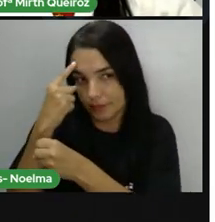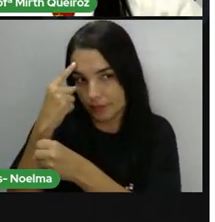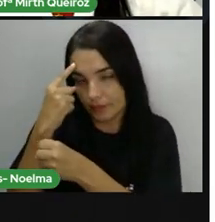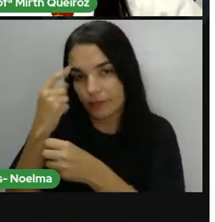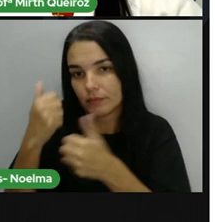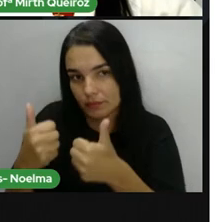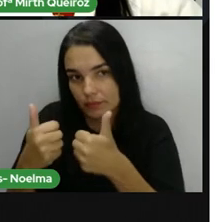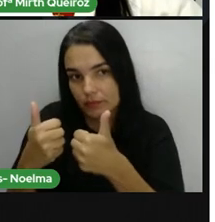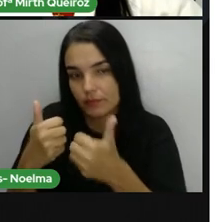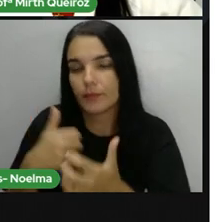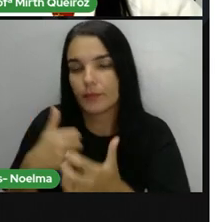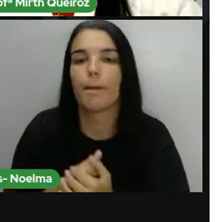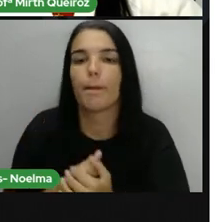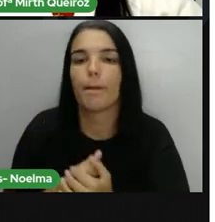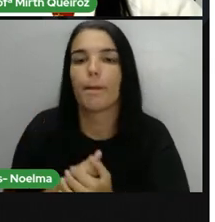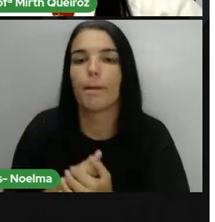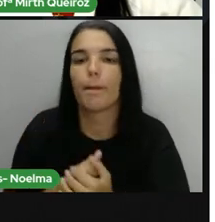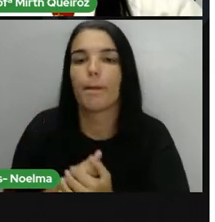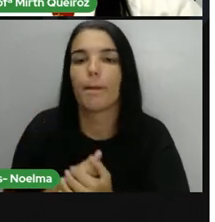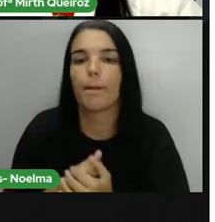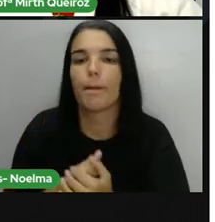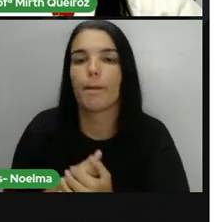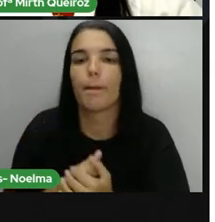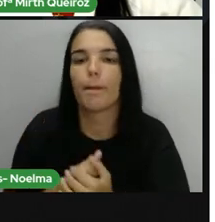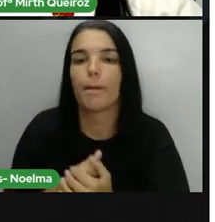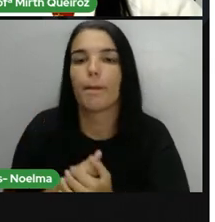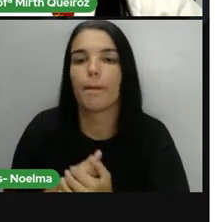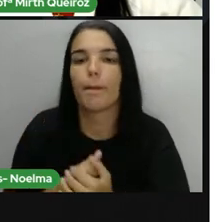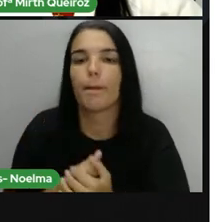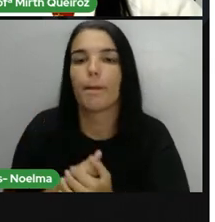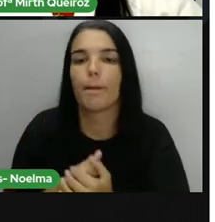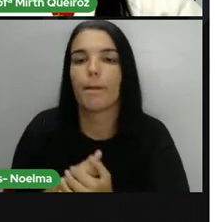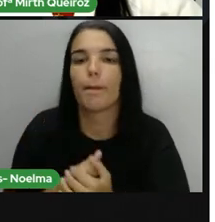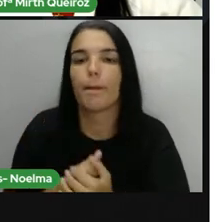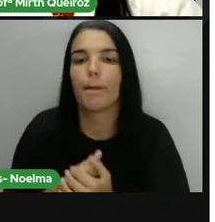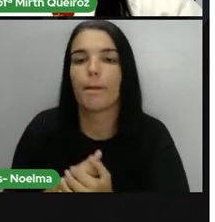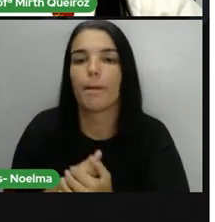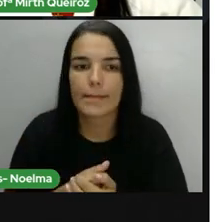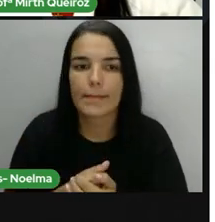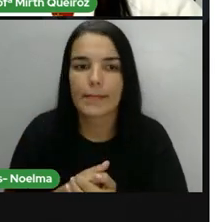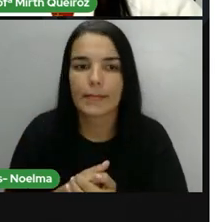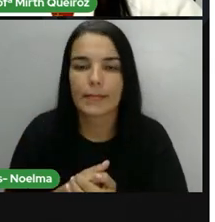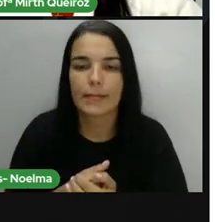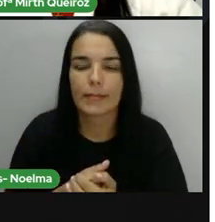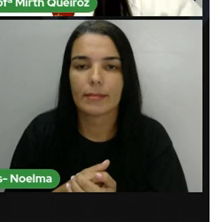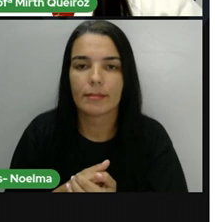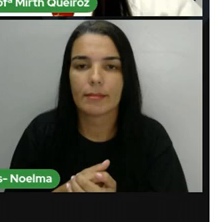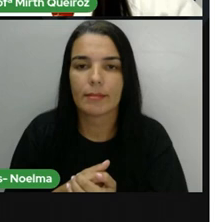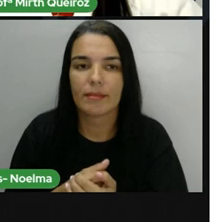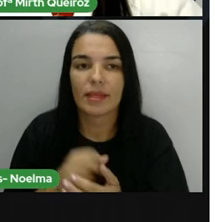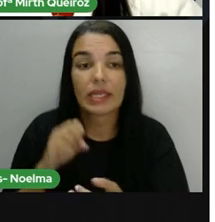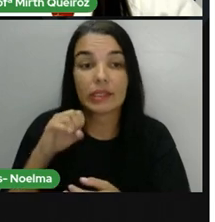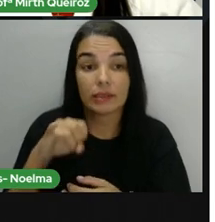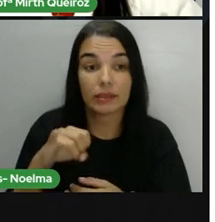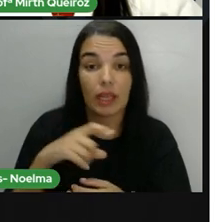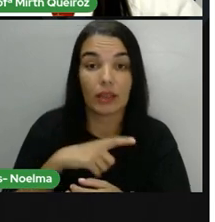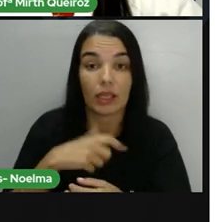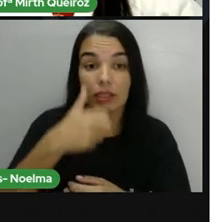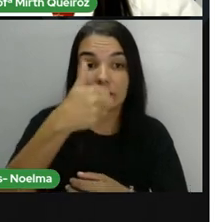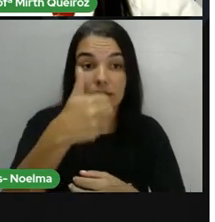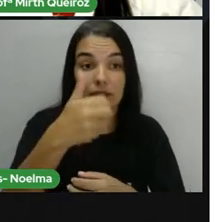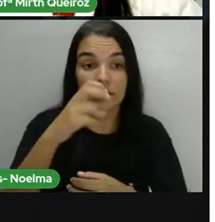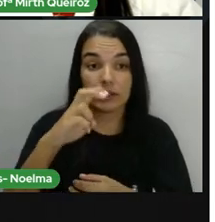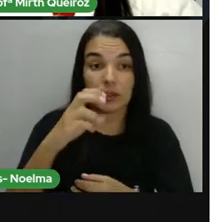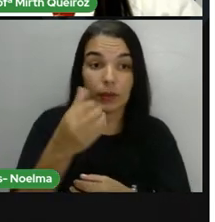somar a quantidade que ele recebe por garrafas e por potes. Então, 156